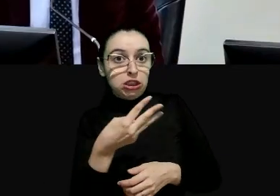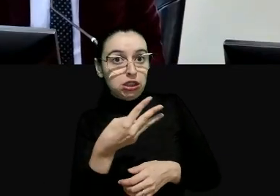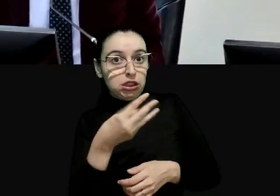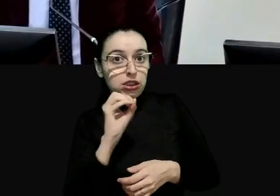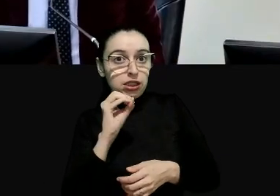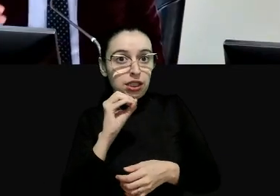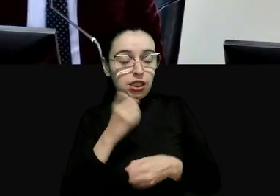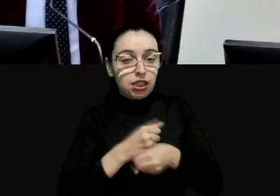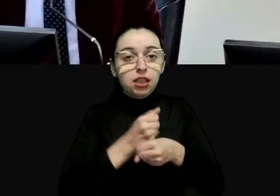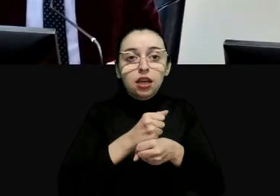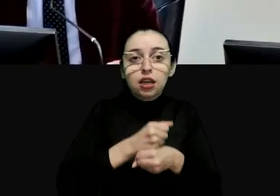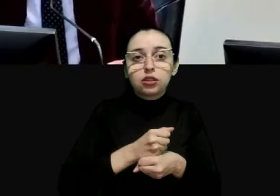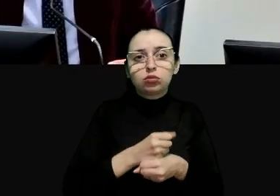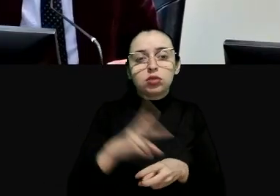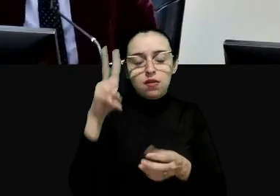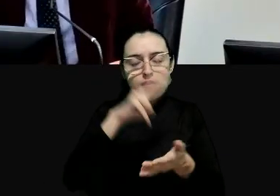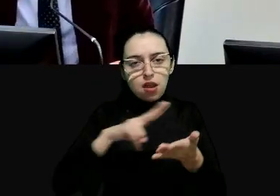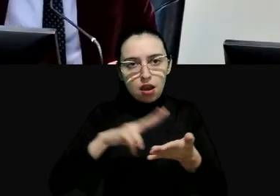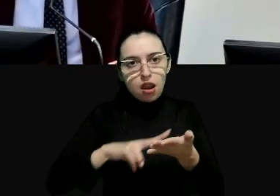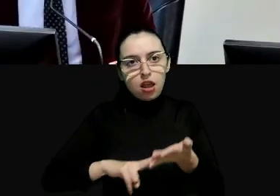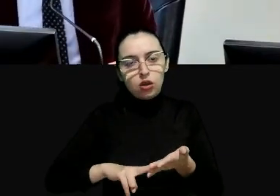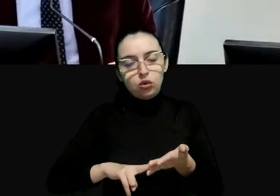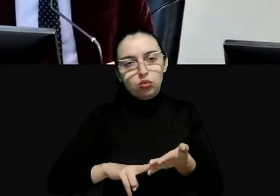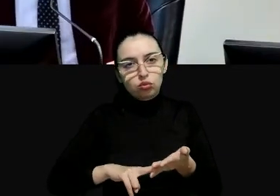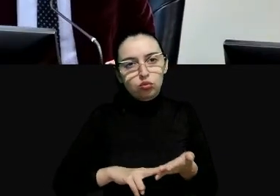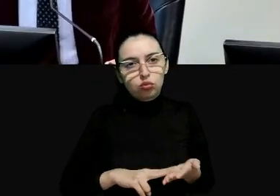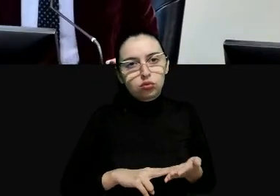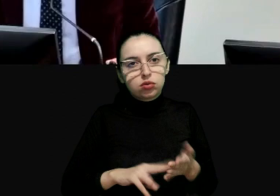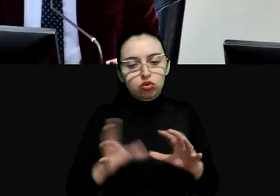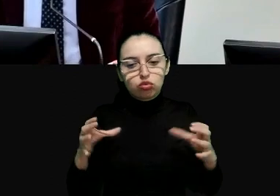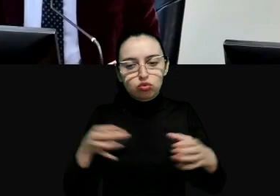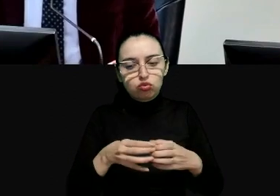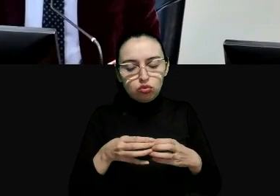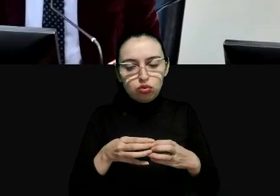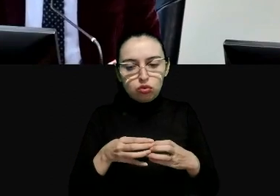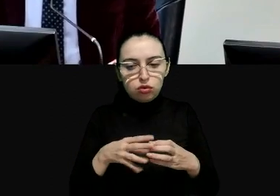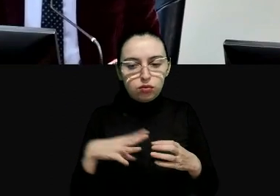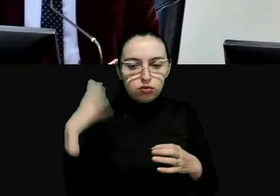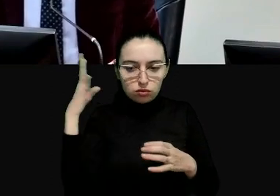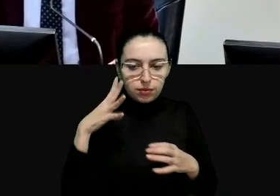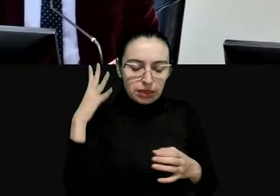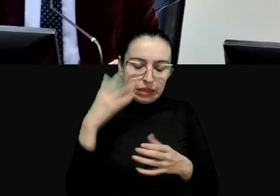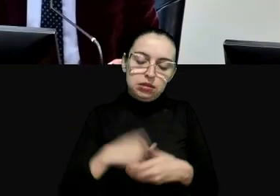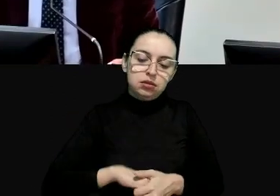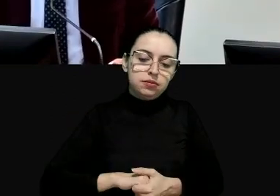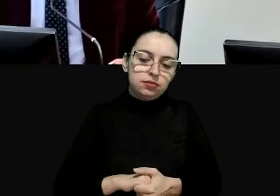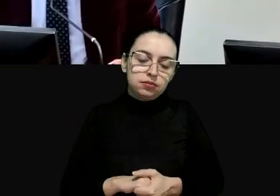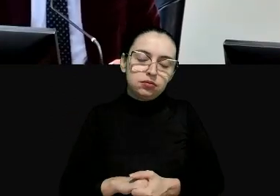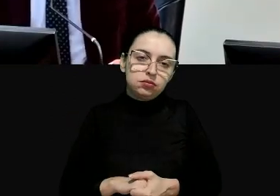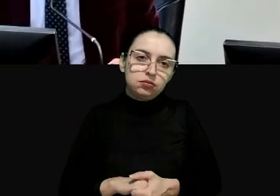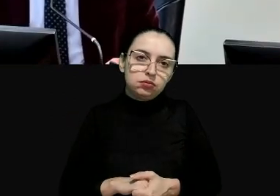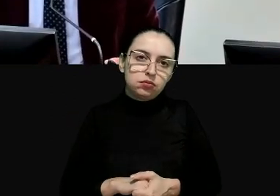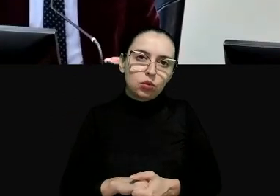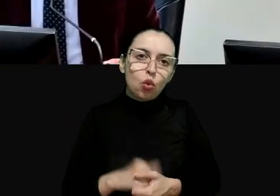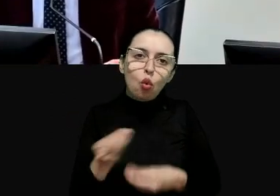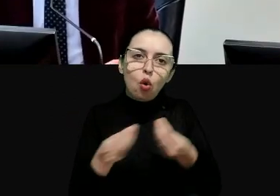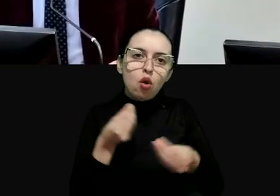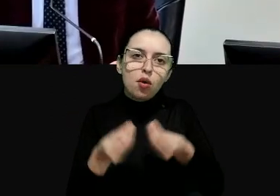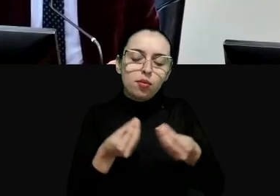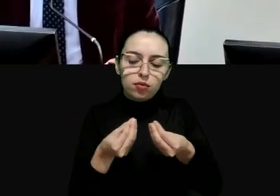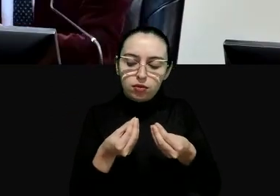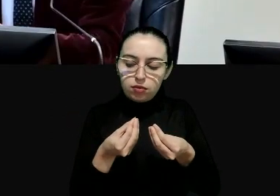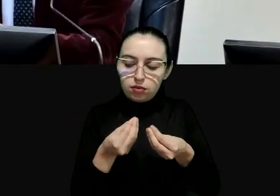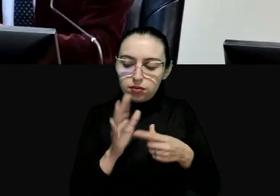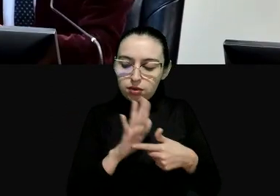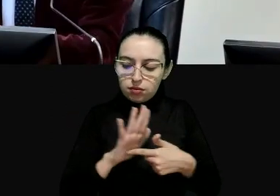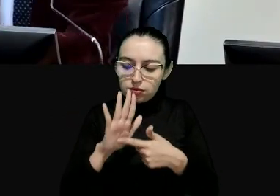anos e agora vamos a dar a leitura que temos este grupo de este fenômeno então como vou